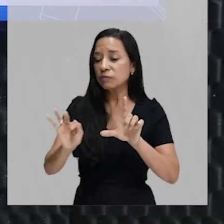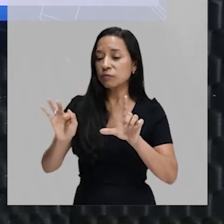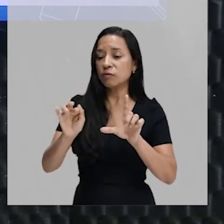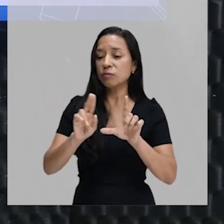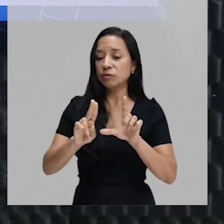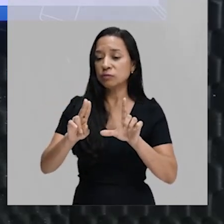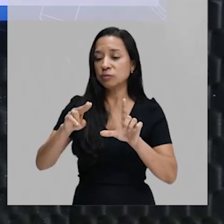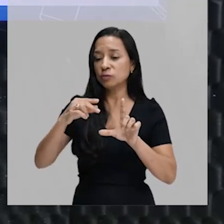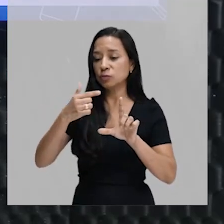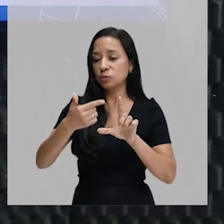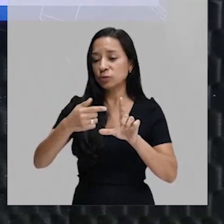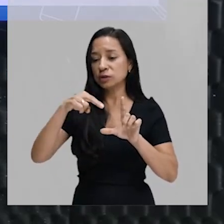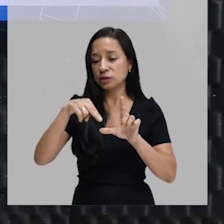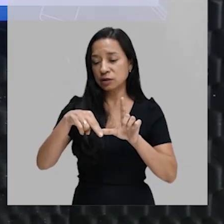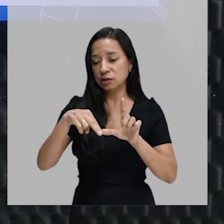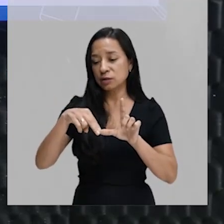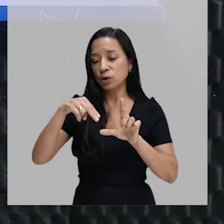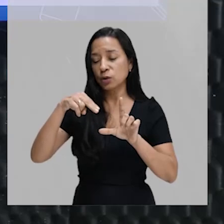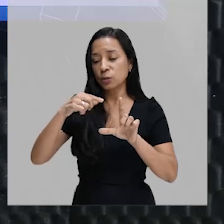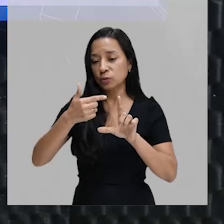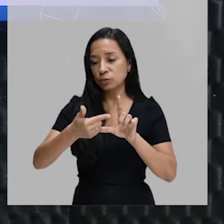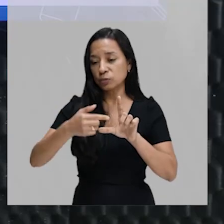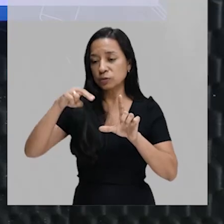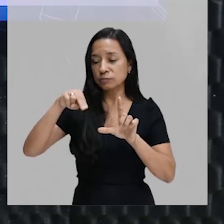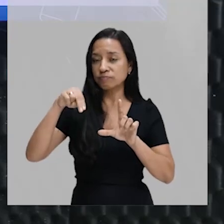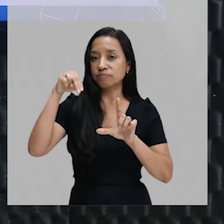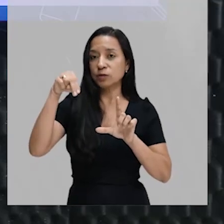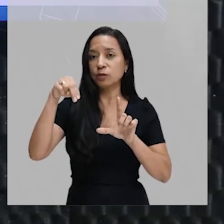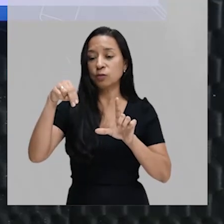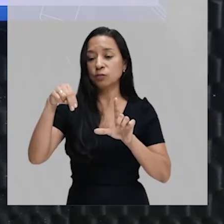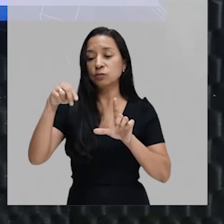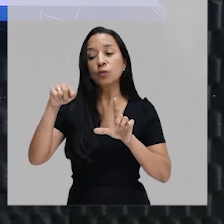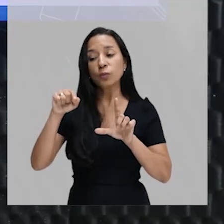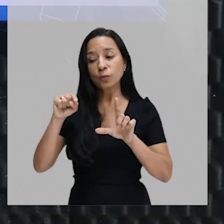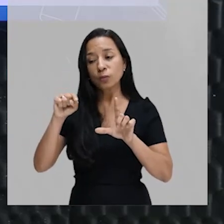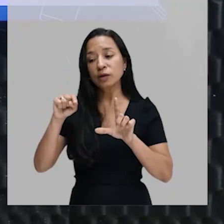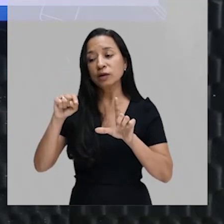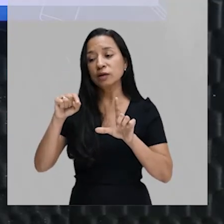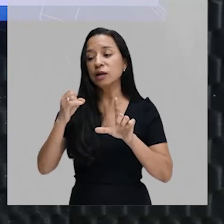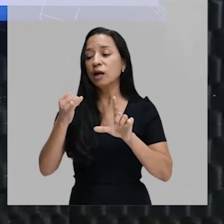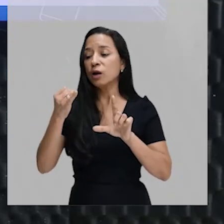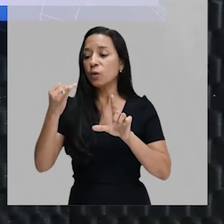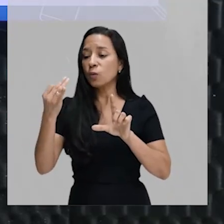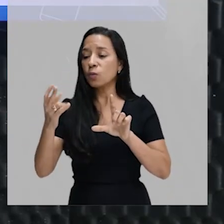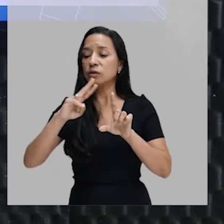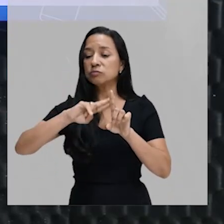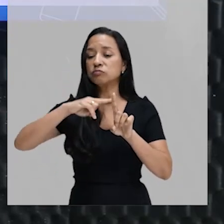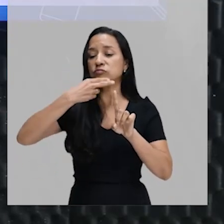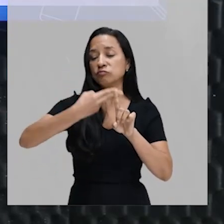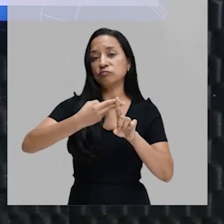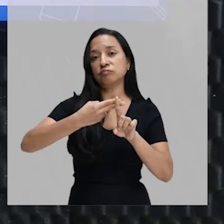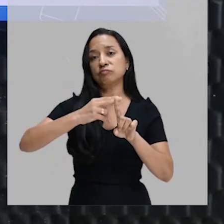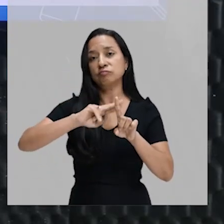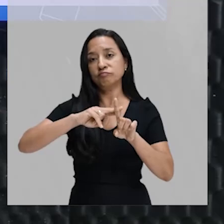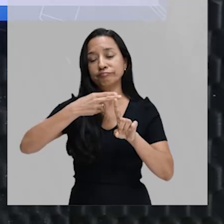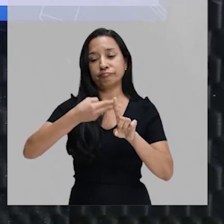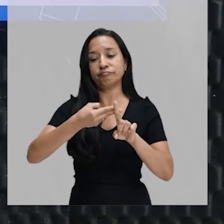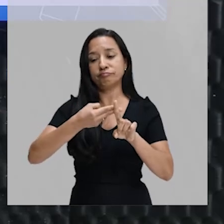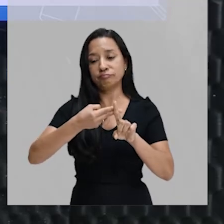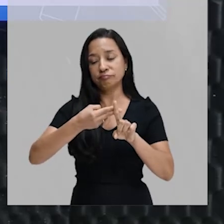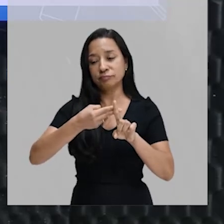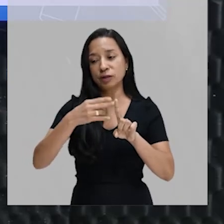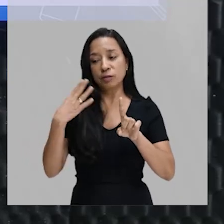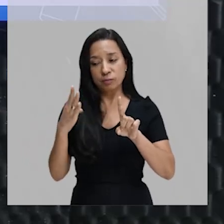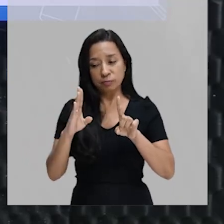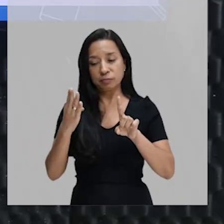2N. 2 elevado a N. Onde o N é a quantidade de duplicações que a bactéria vai